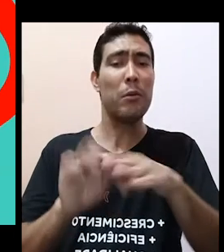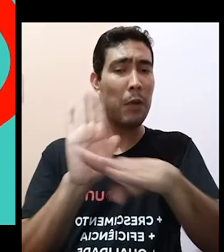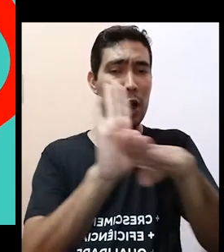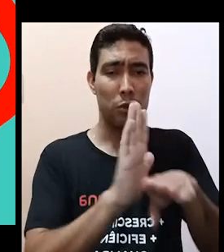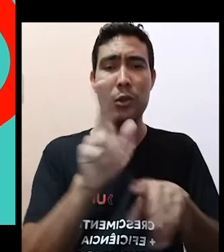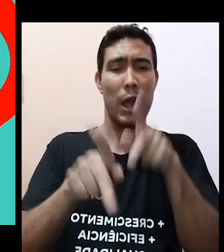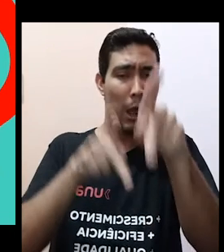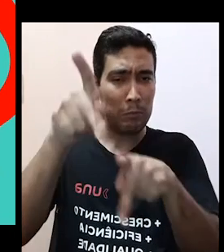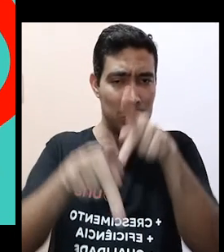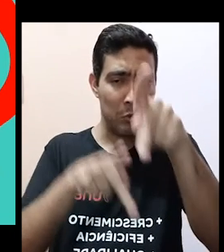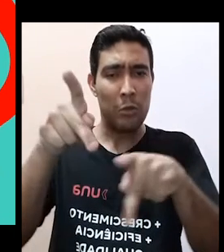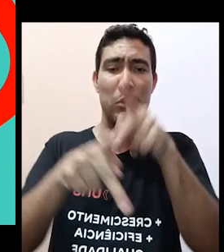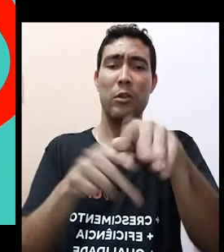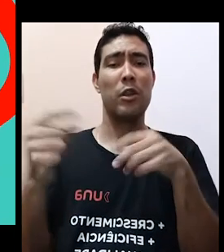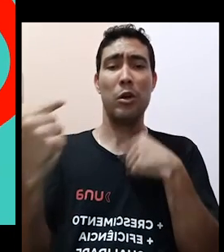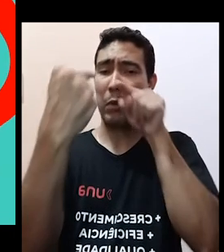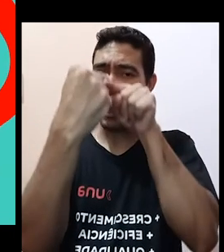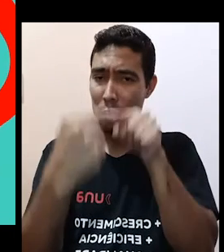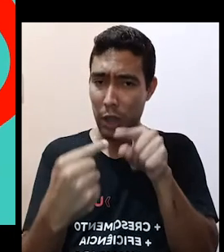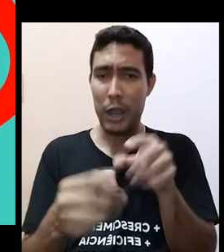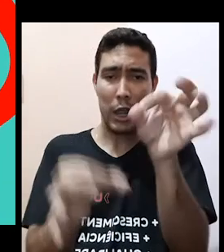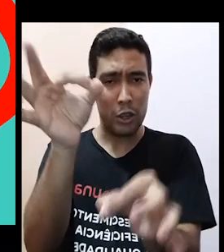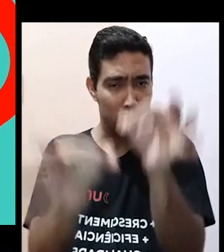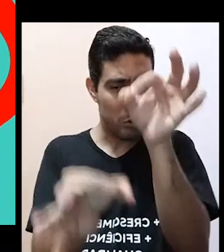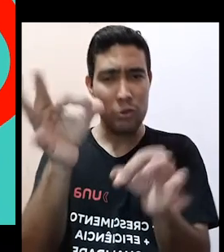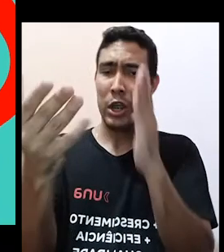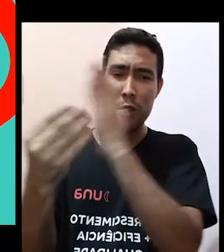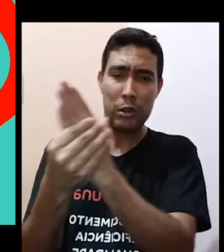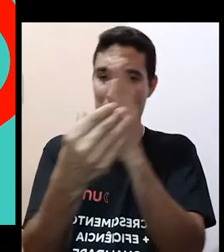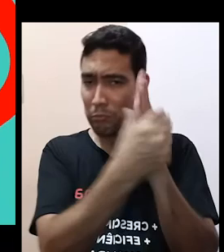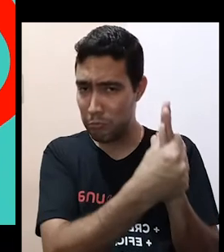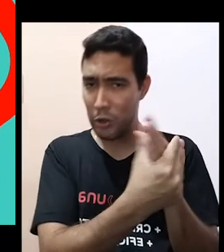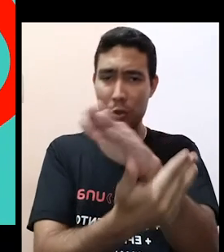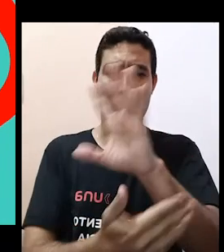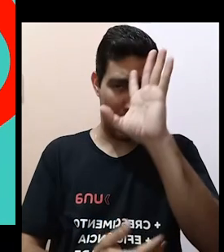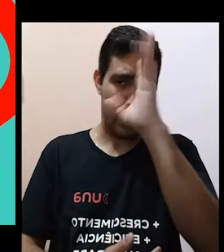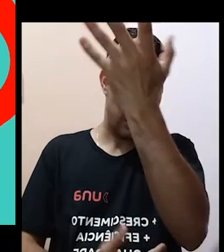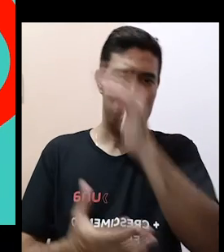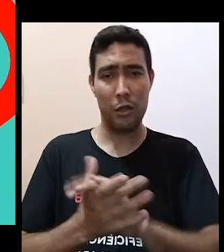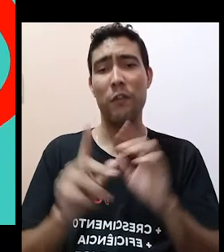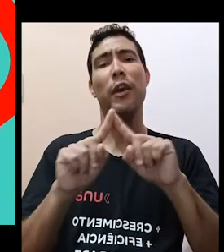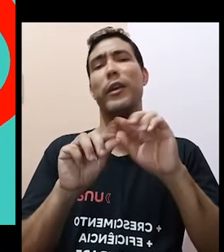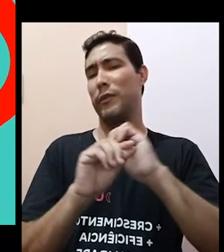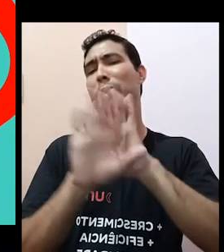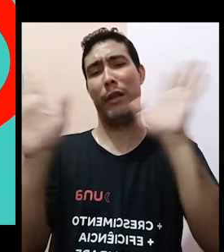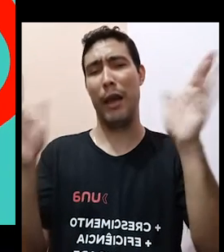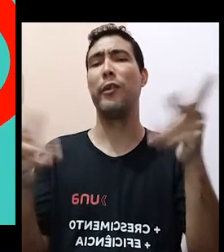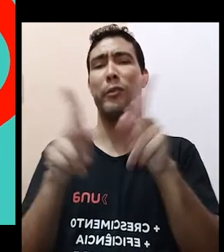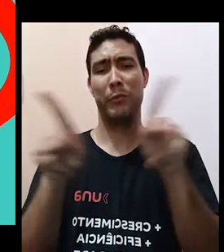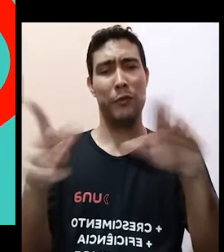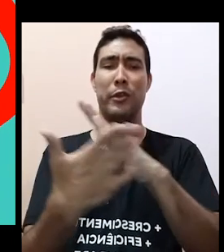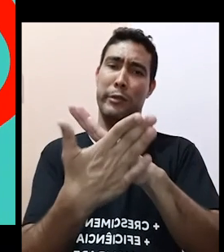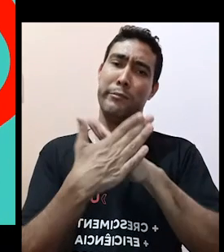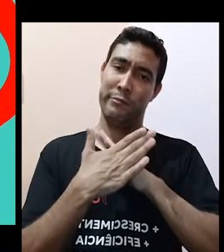ao proatarmos sentenças arbitrais colegiadas, junto à auxílio, é claro, de nossos grandes